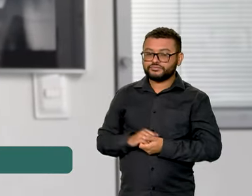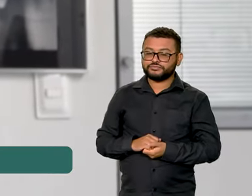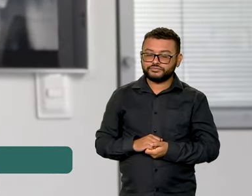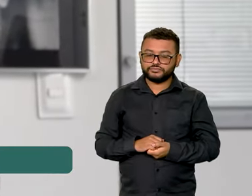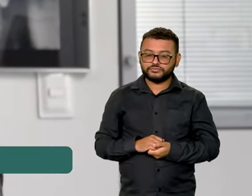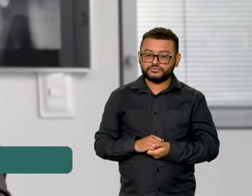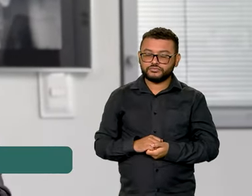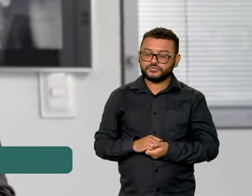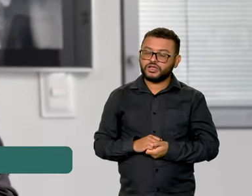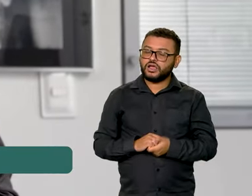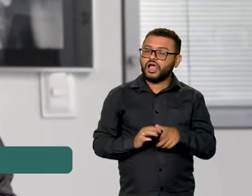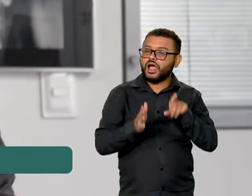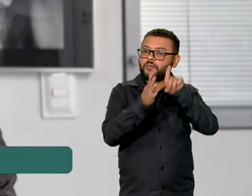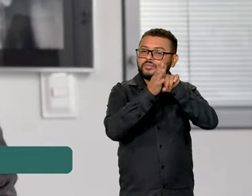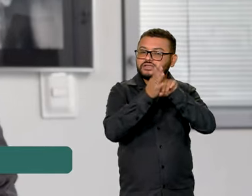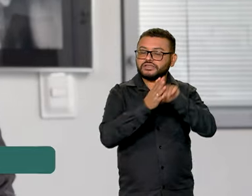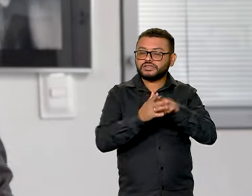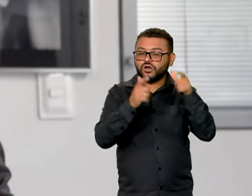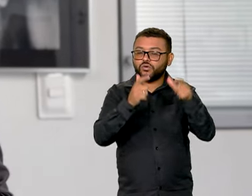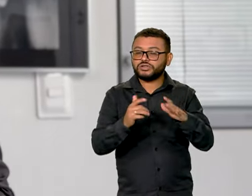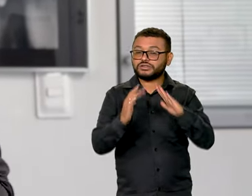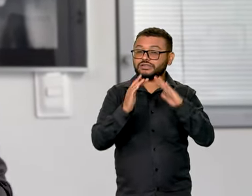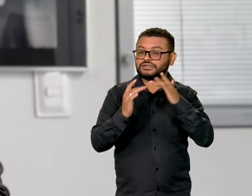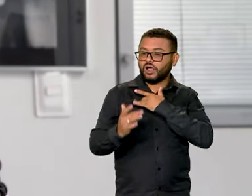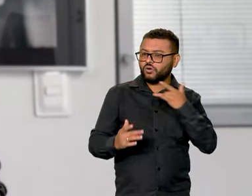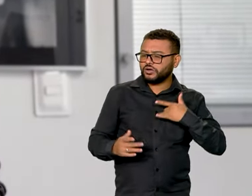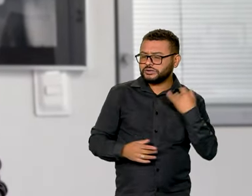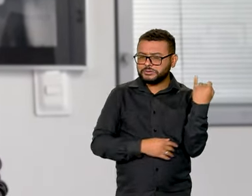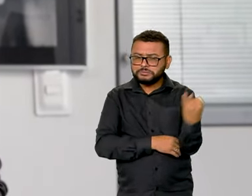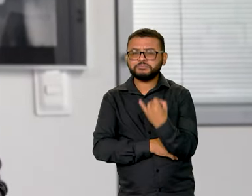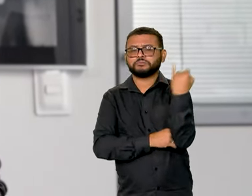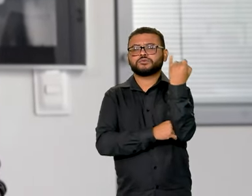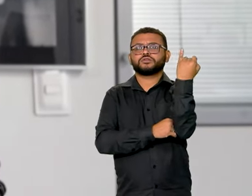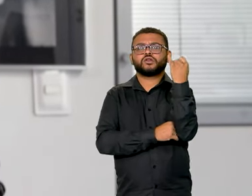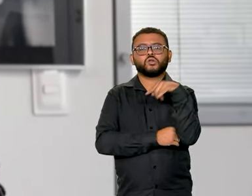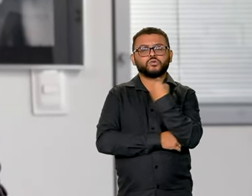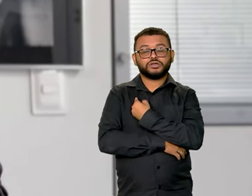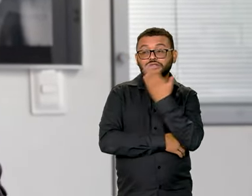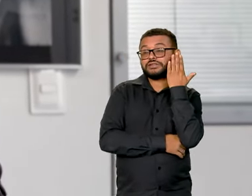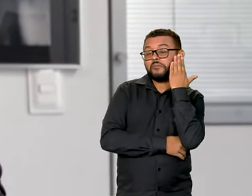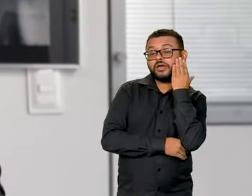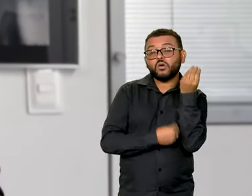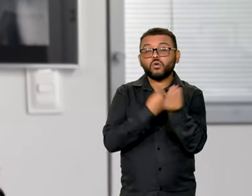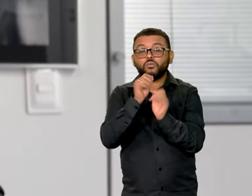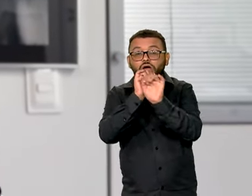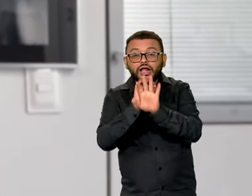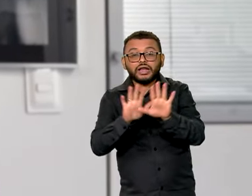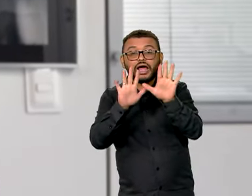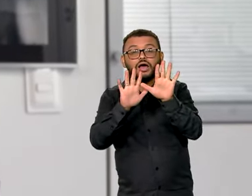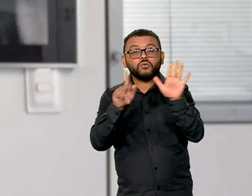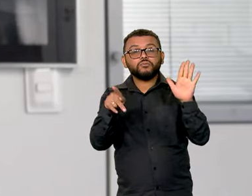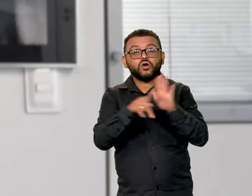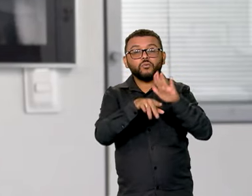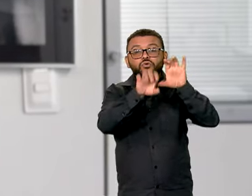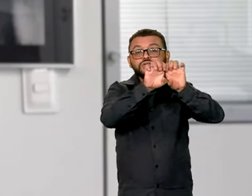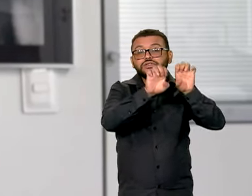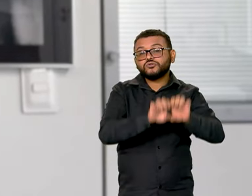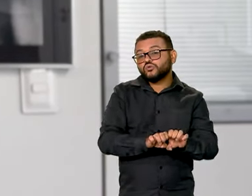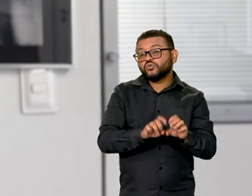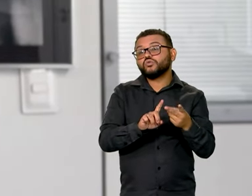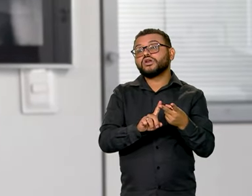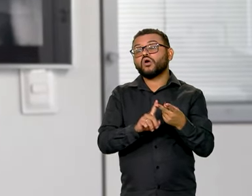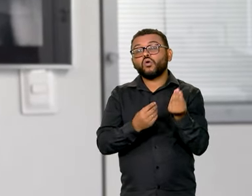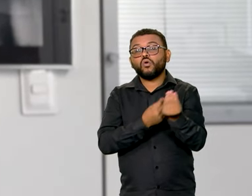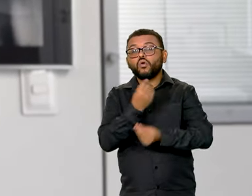O censo das UBSs é uma ferramenta fundamental para poder entender melhor como está a situação de estrutura das unidades,